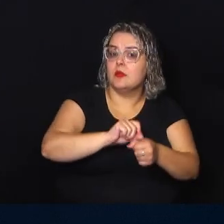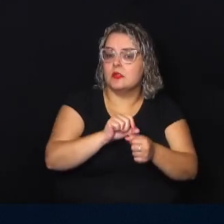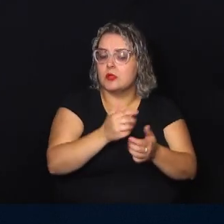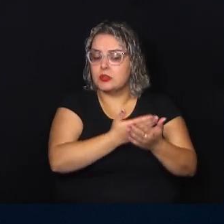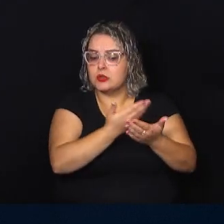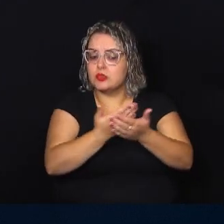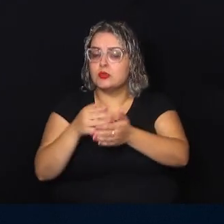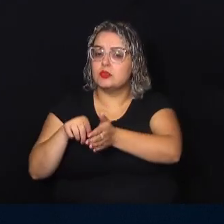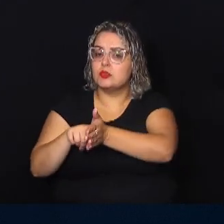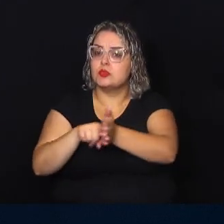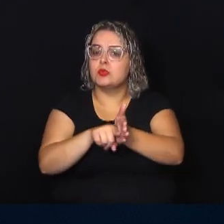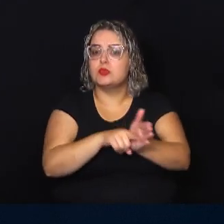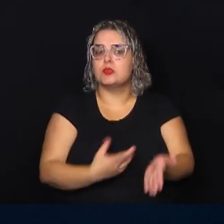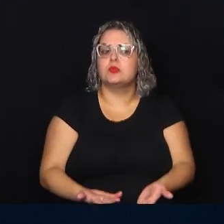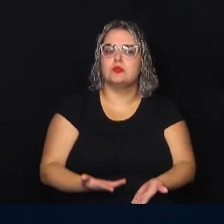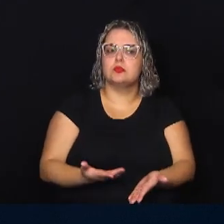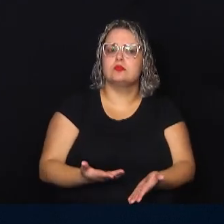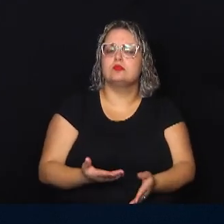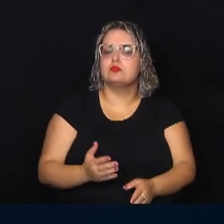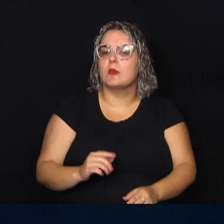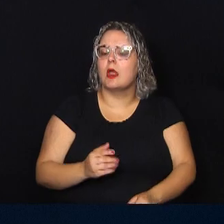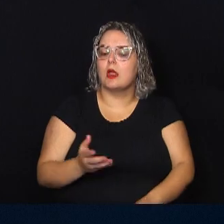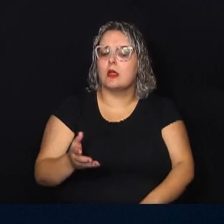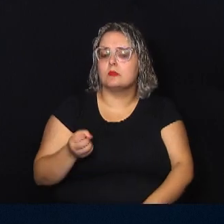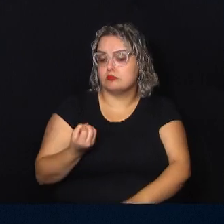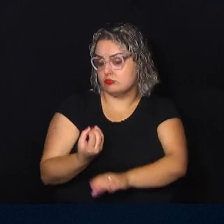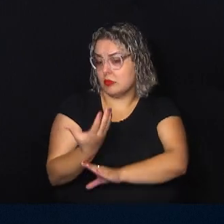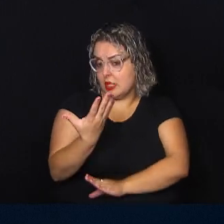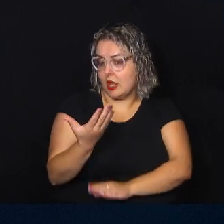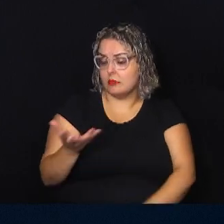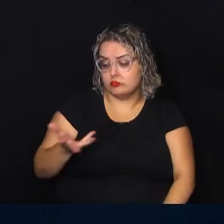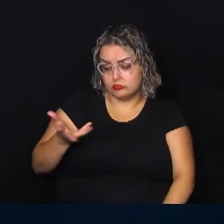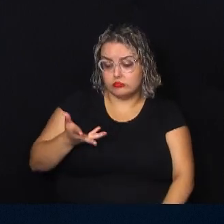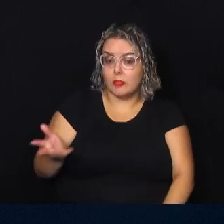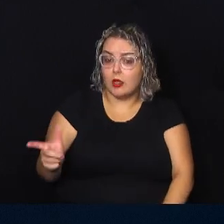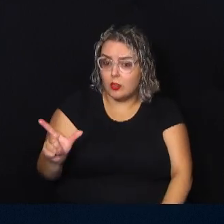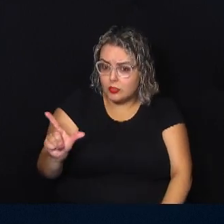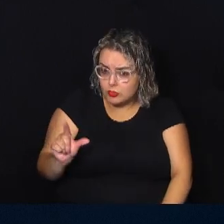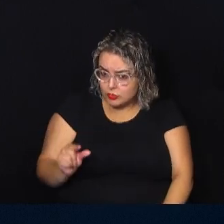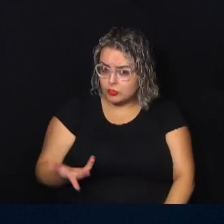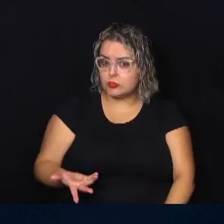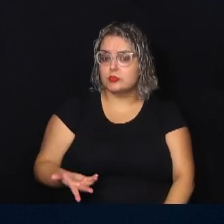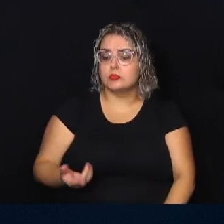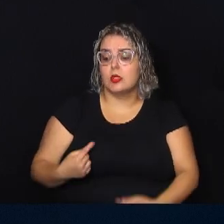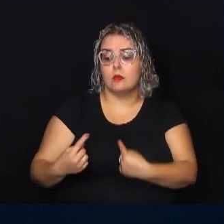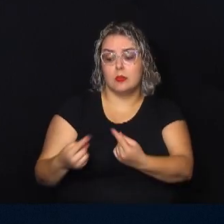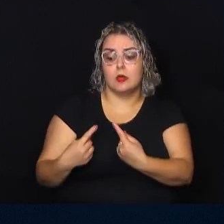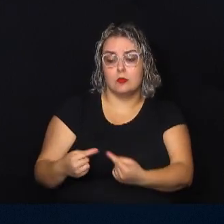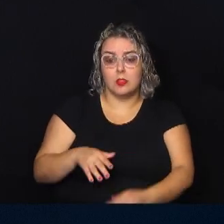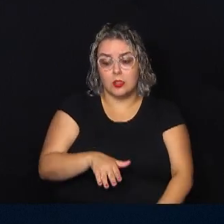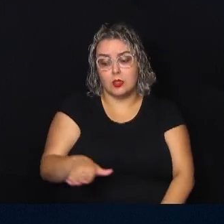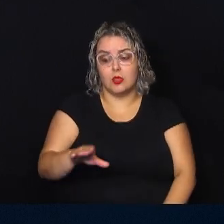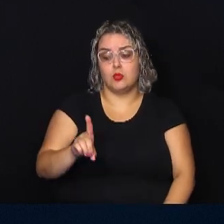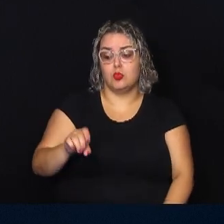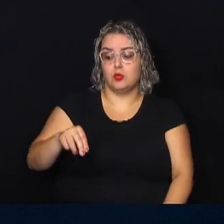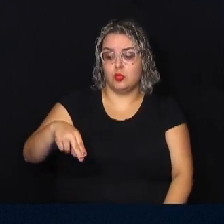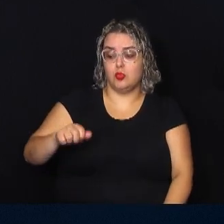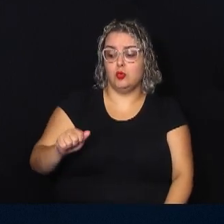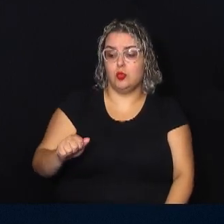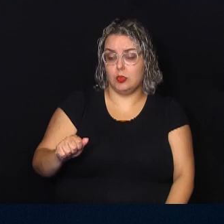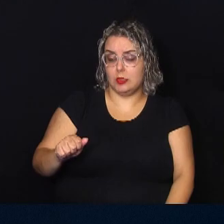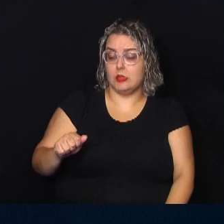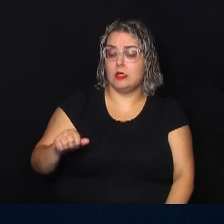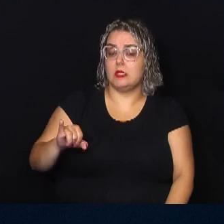estudos com a finalidade de instalar redutores de velocidade por toda a extensão da estrada municipal Dona Isabel